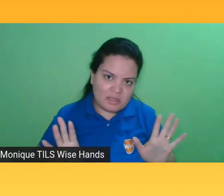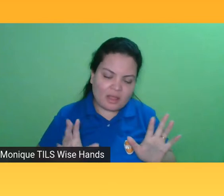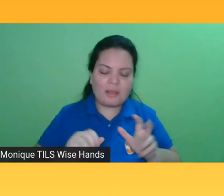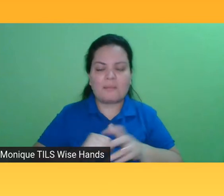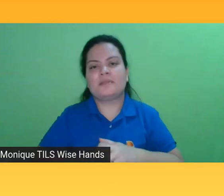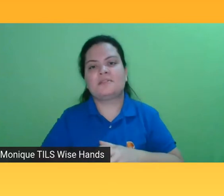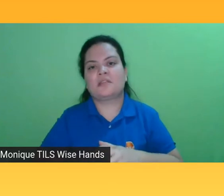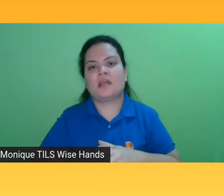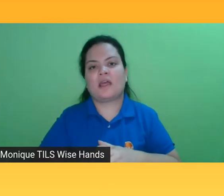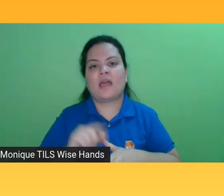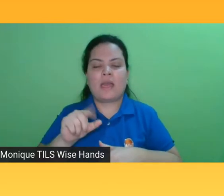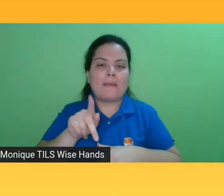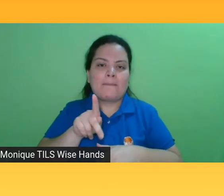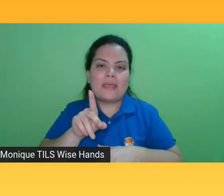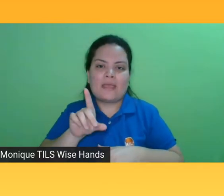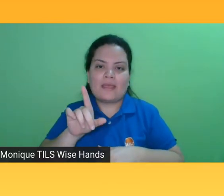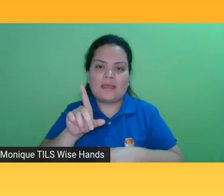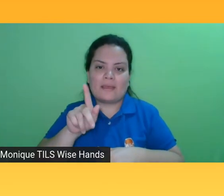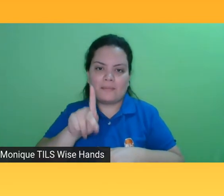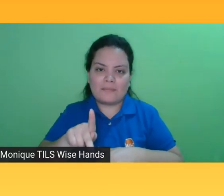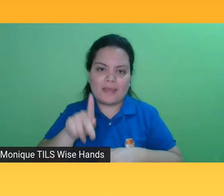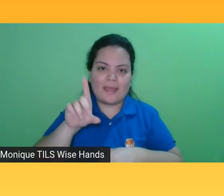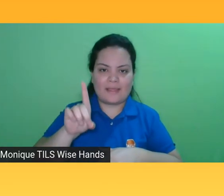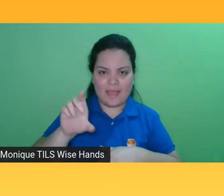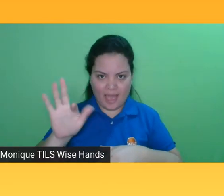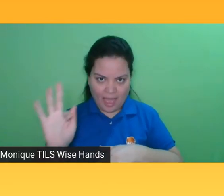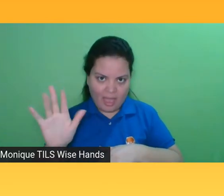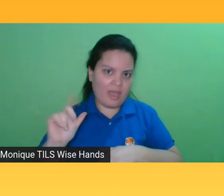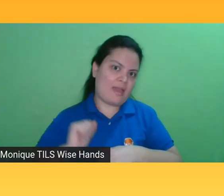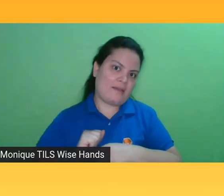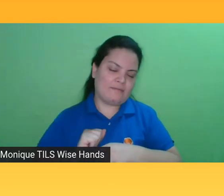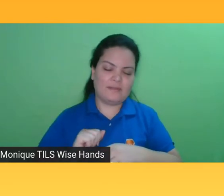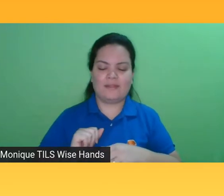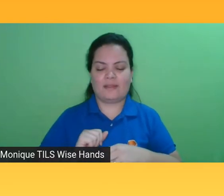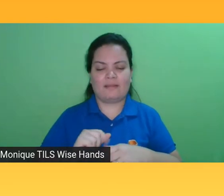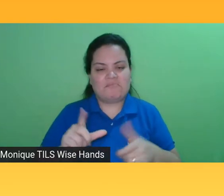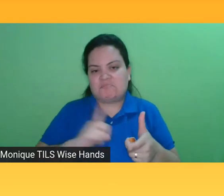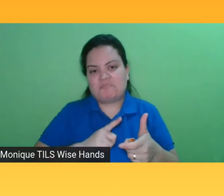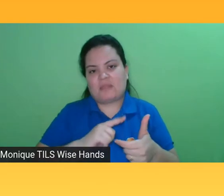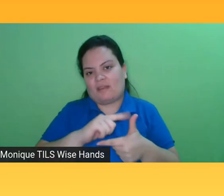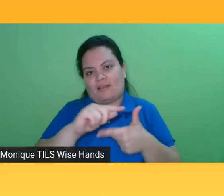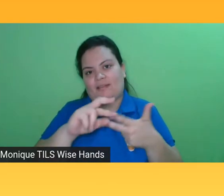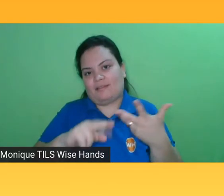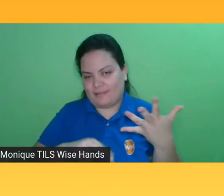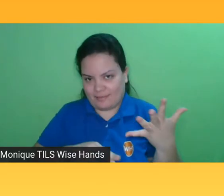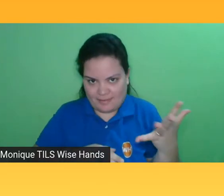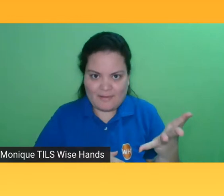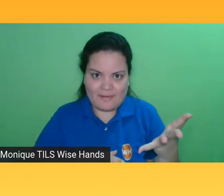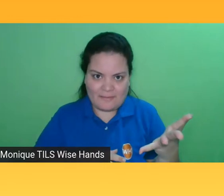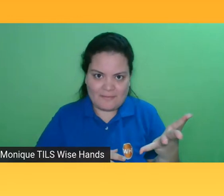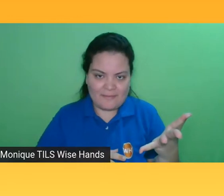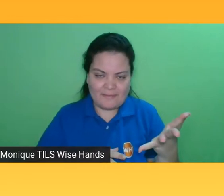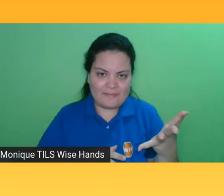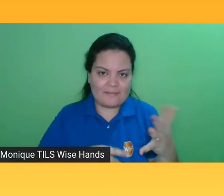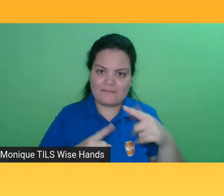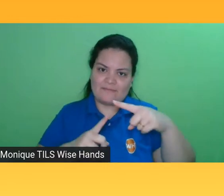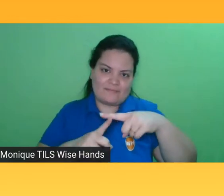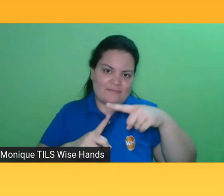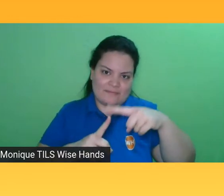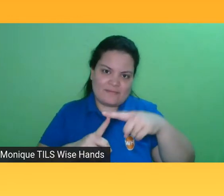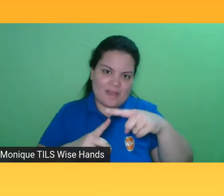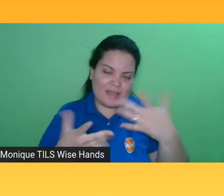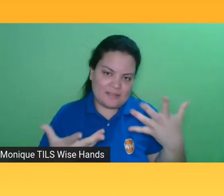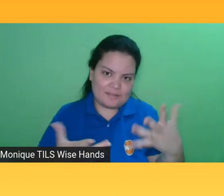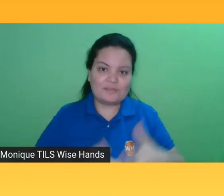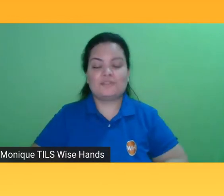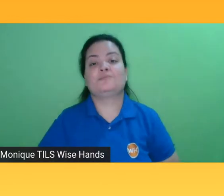PDF. A gente tem os livros digitais no formato Enhancer, que a gente chama, que são livros que já